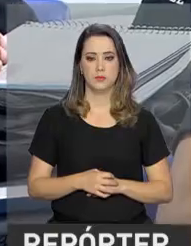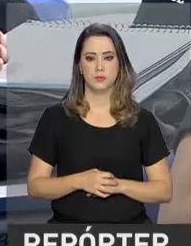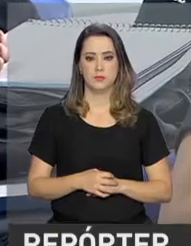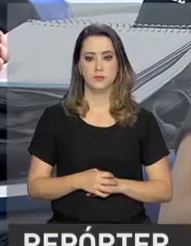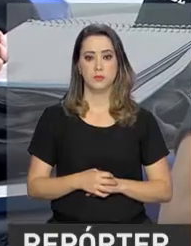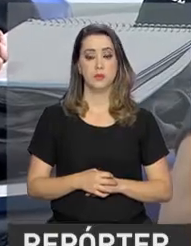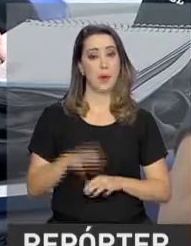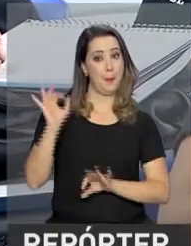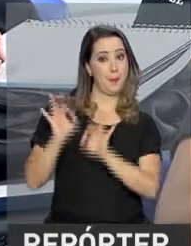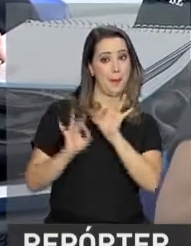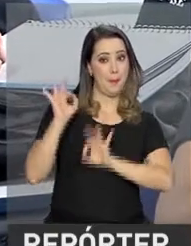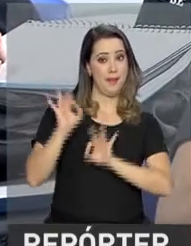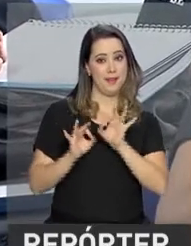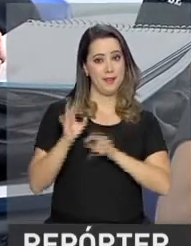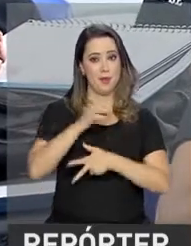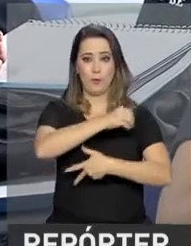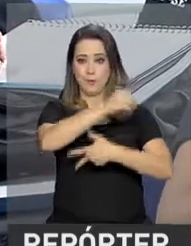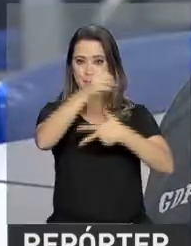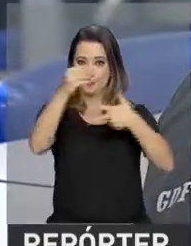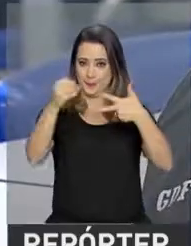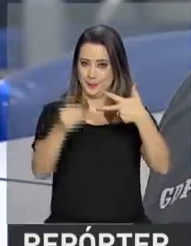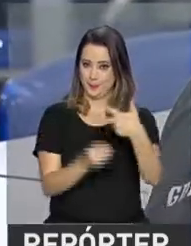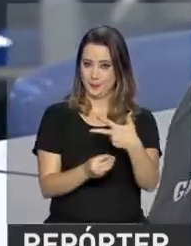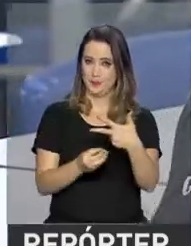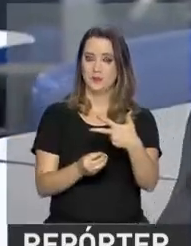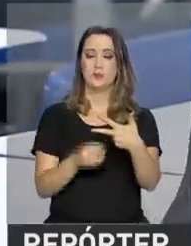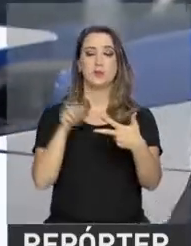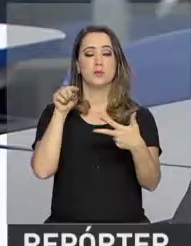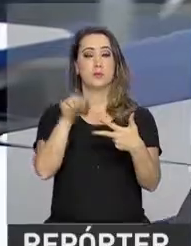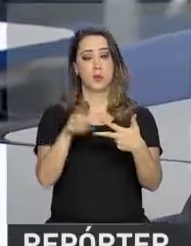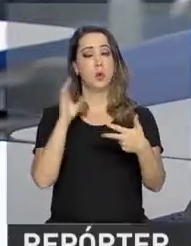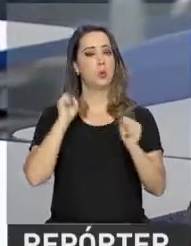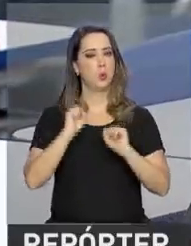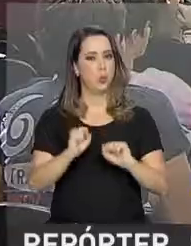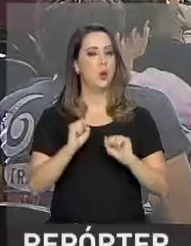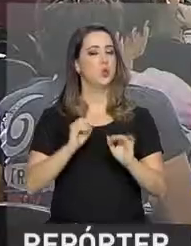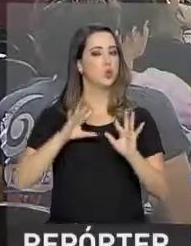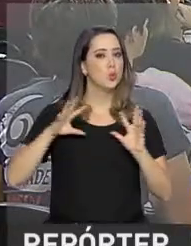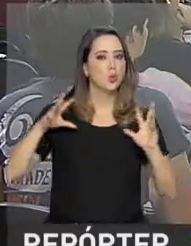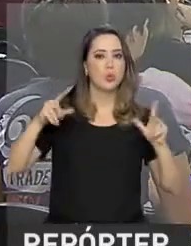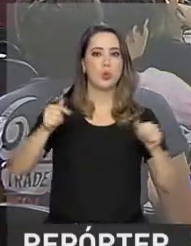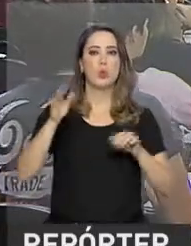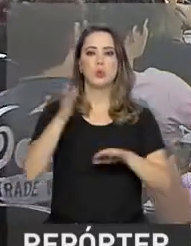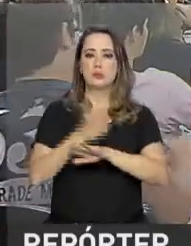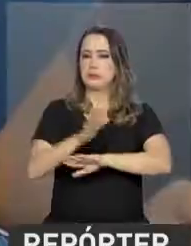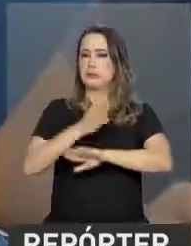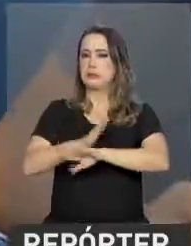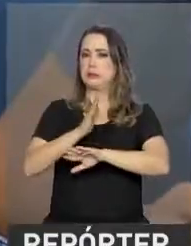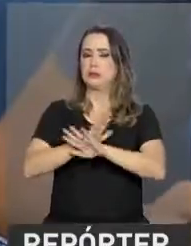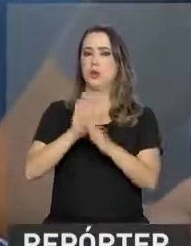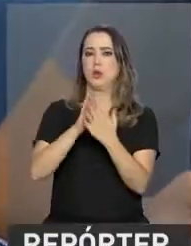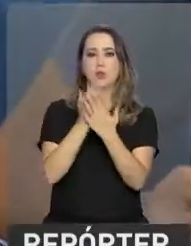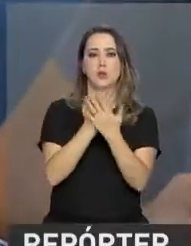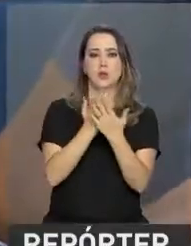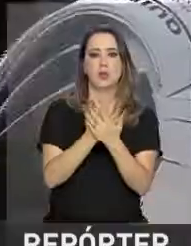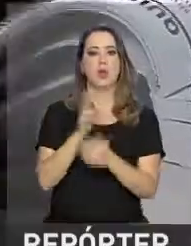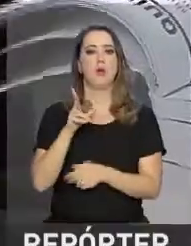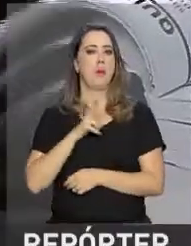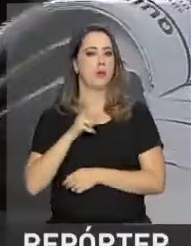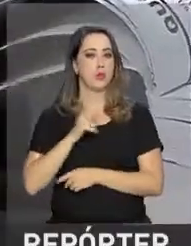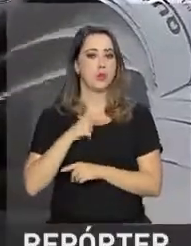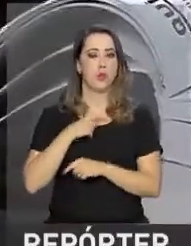Para se preparar para o exame nacional do ensino médio, o Enem vale tudo. Cursinho preparatório, aulas particulares,